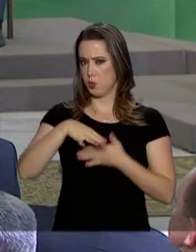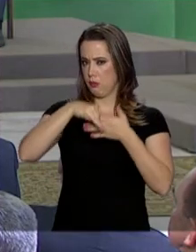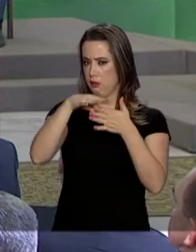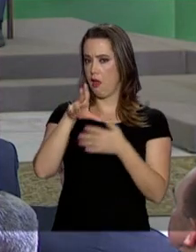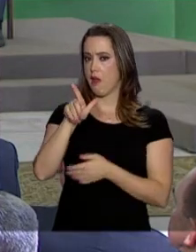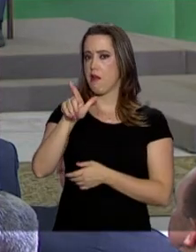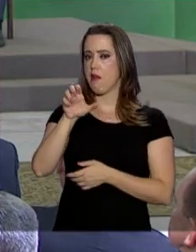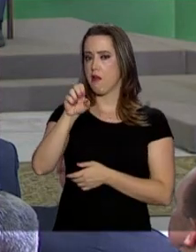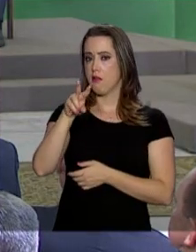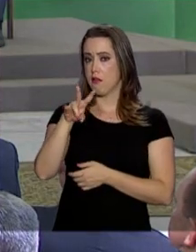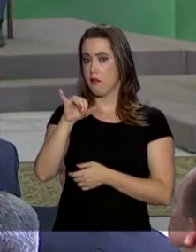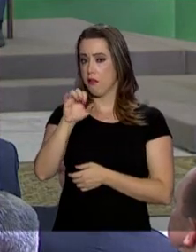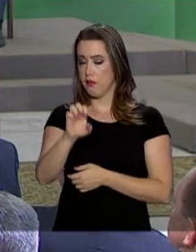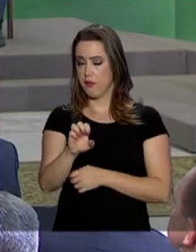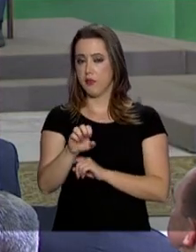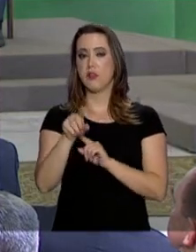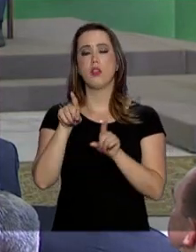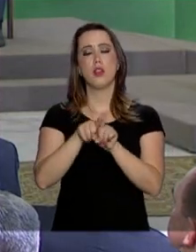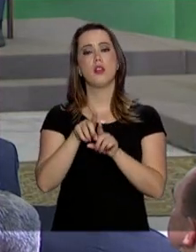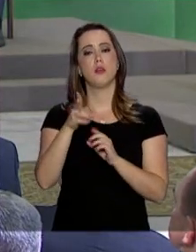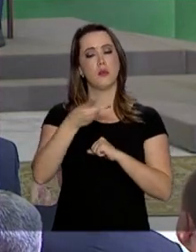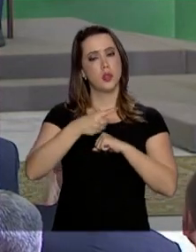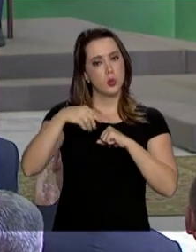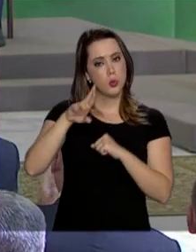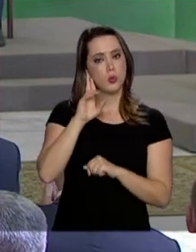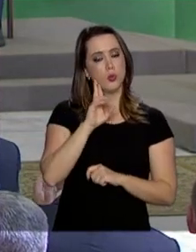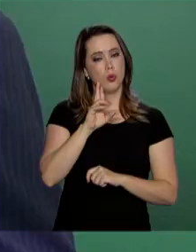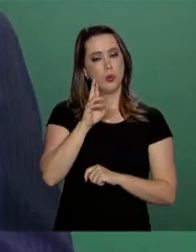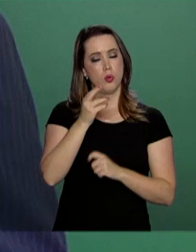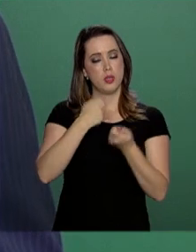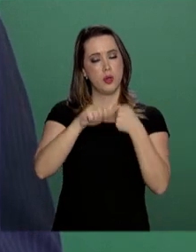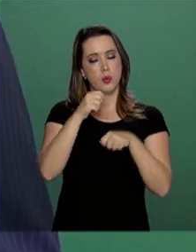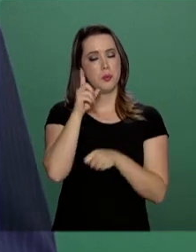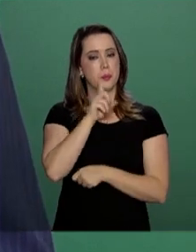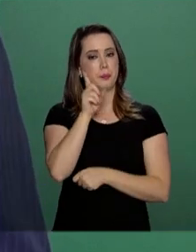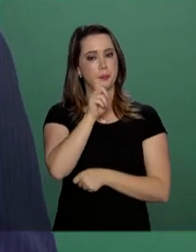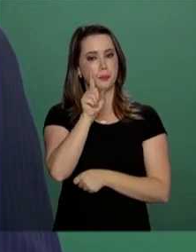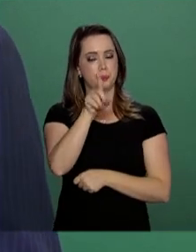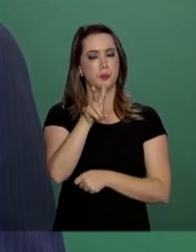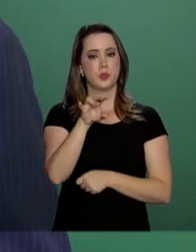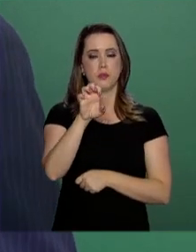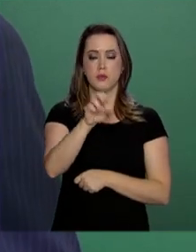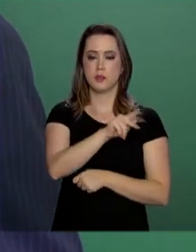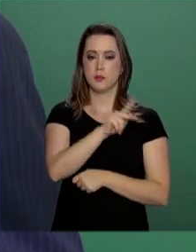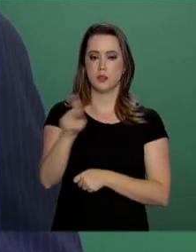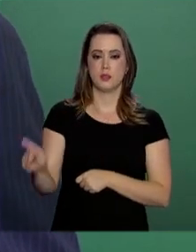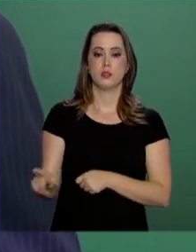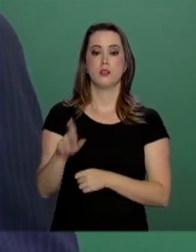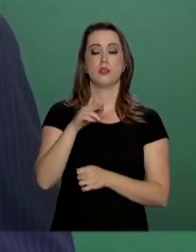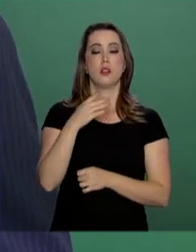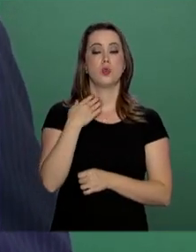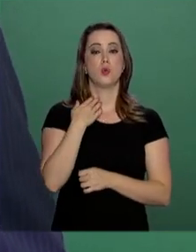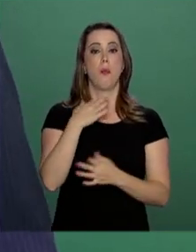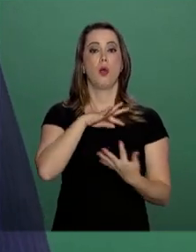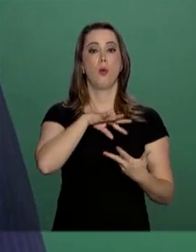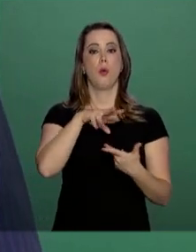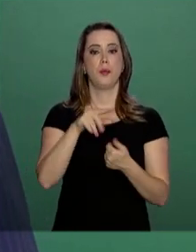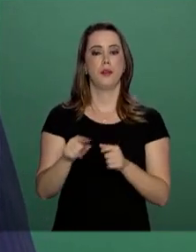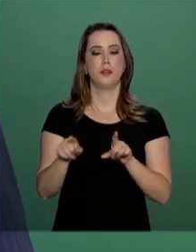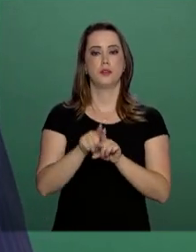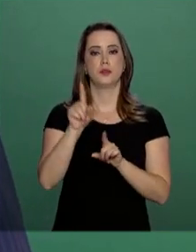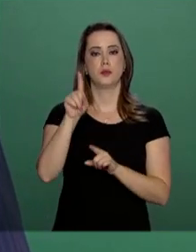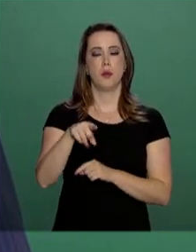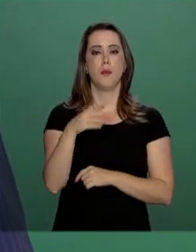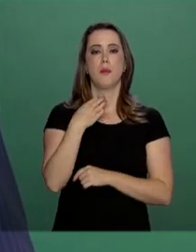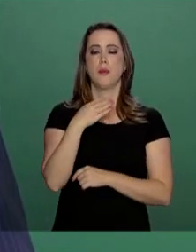nos Estados Unidos, Levy atuou no Fundo Monetário Internacional, foi vice-presidente do Banco Interamericano de Desenvolvimento e